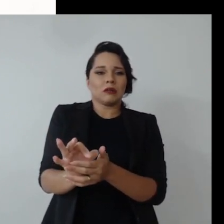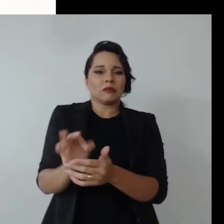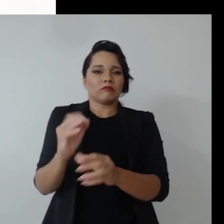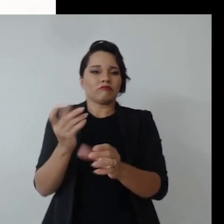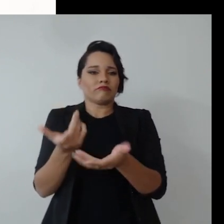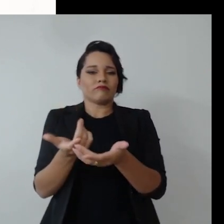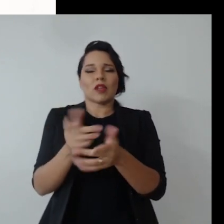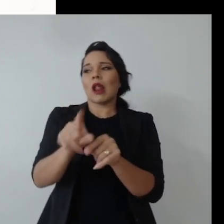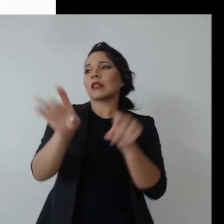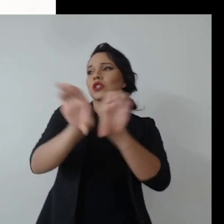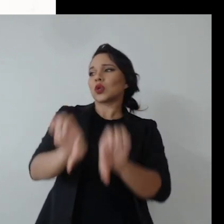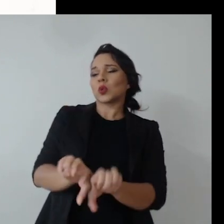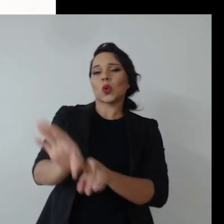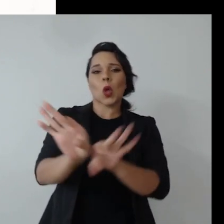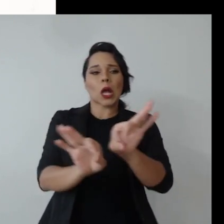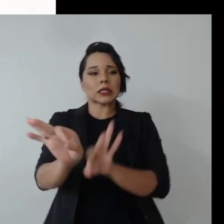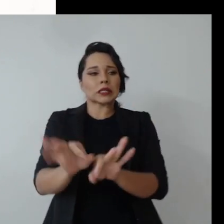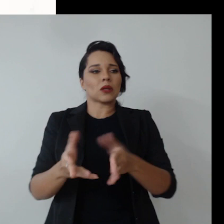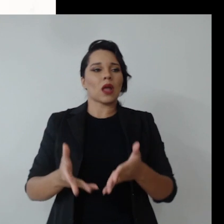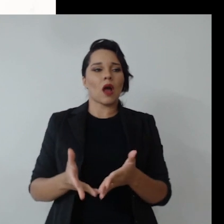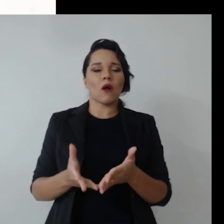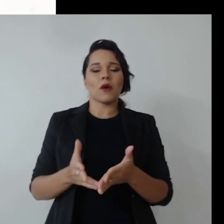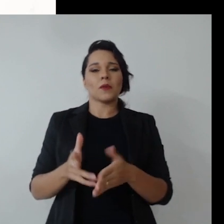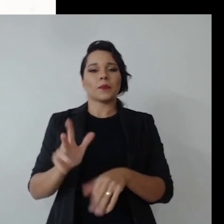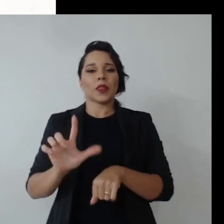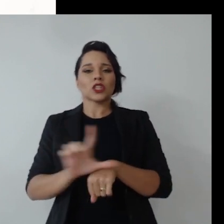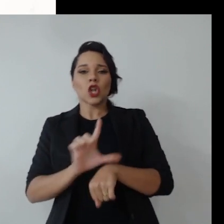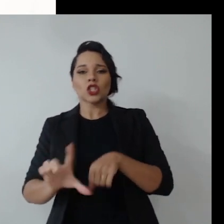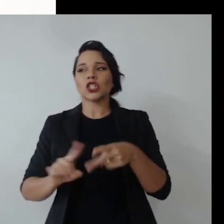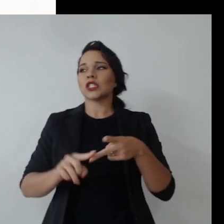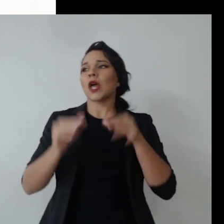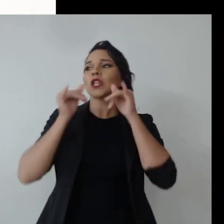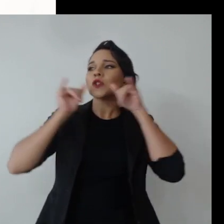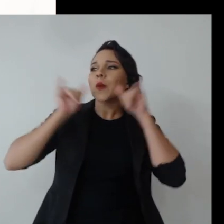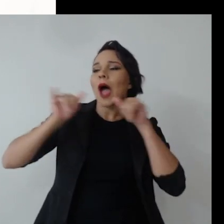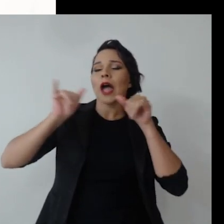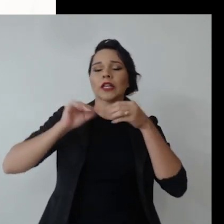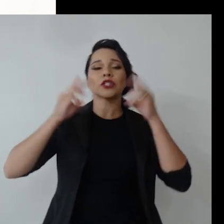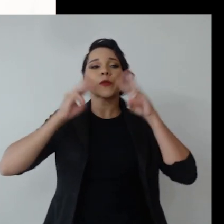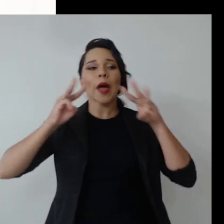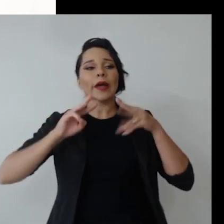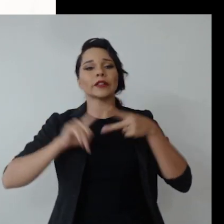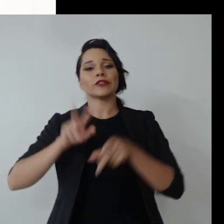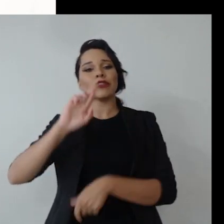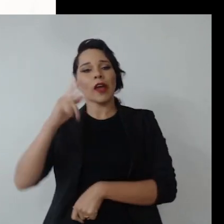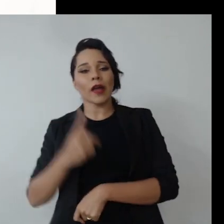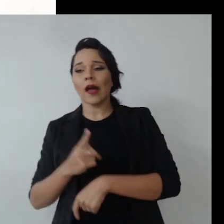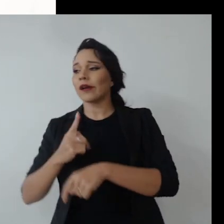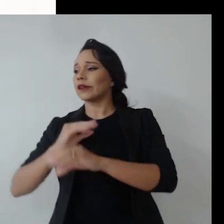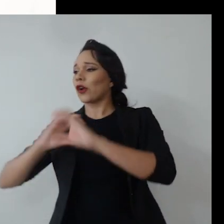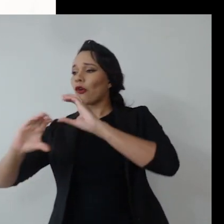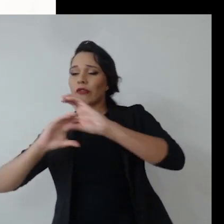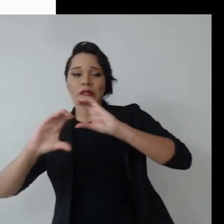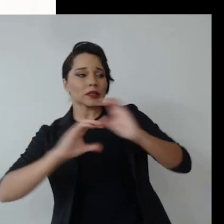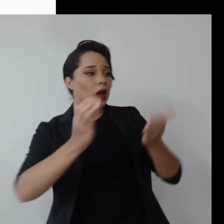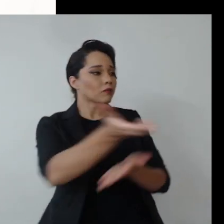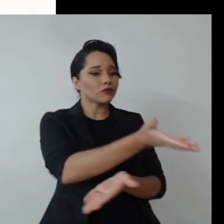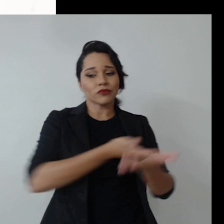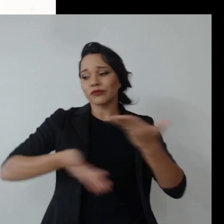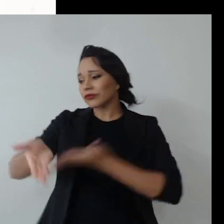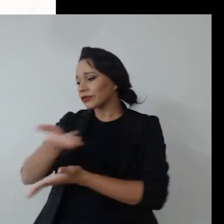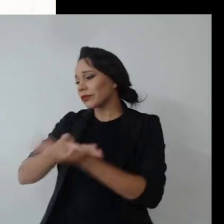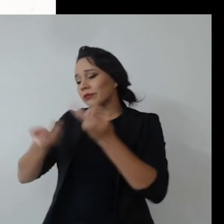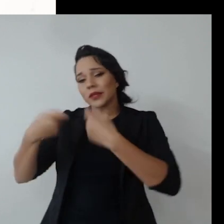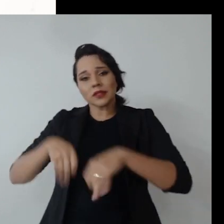às vezes, da estrutura organizacional, de logística, de marketing, de RH, tem que colocar as unidades para conversar em sinergia, né?